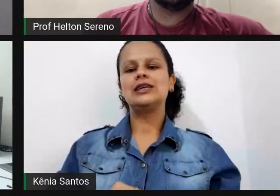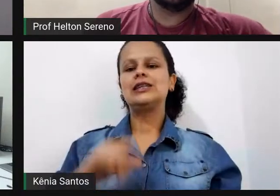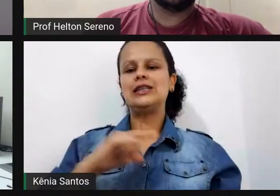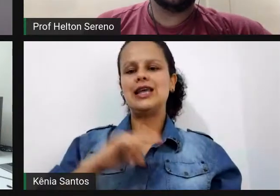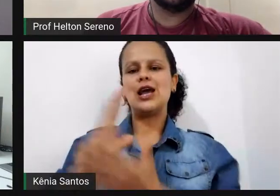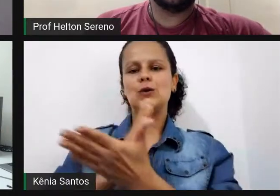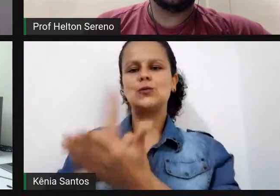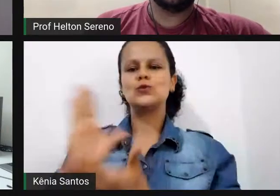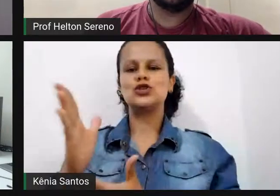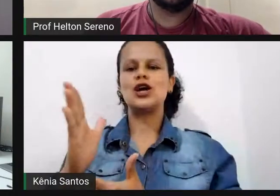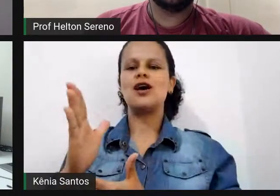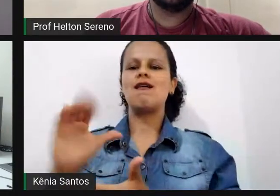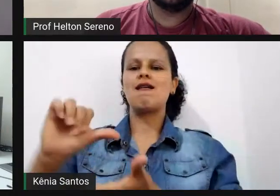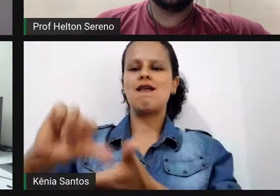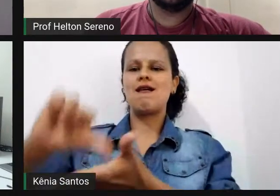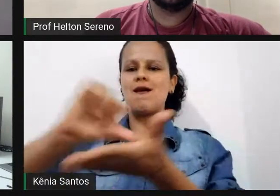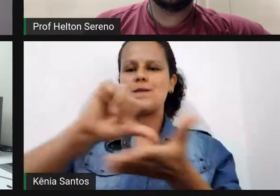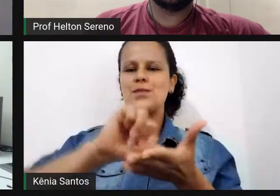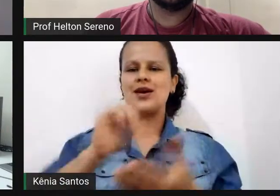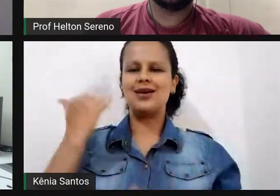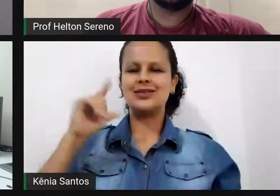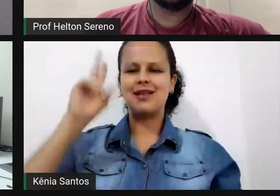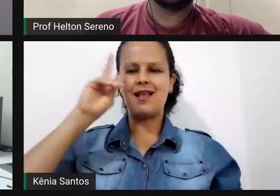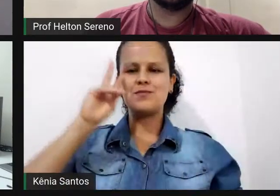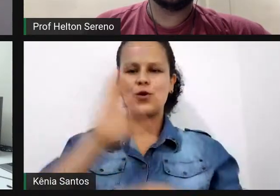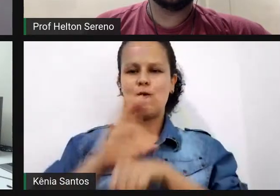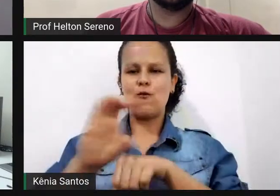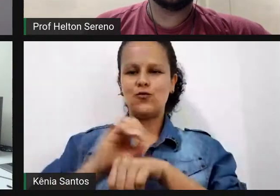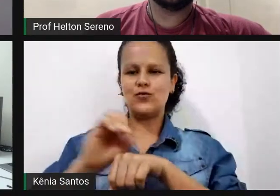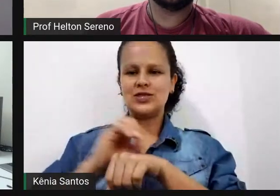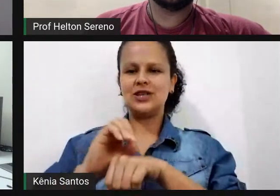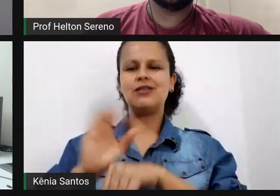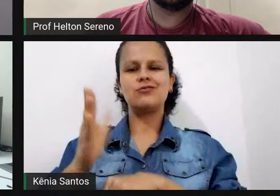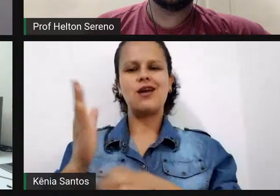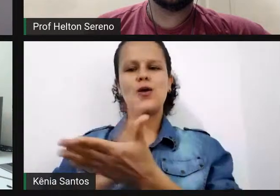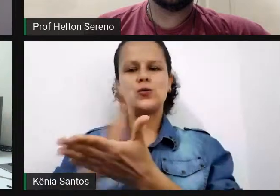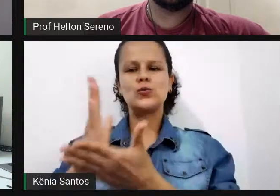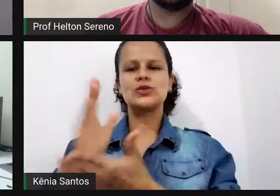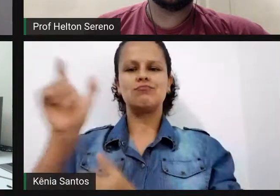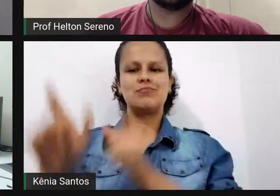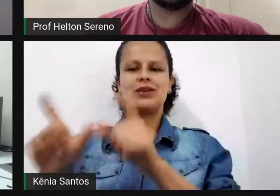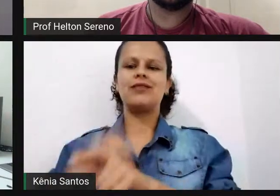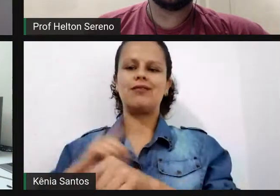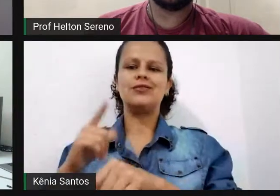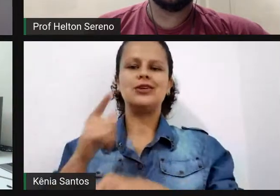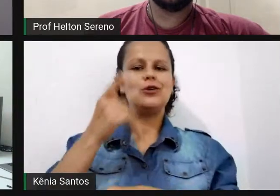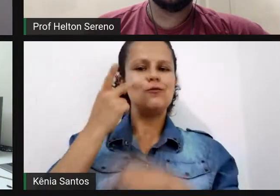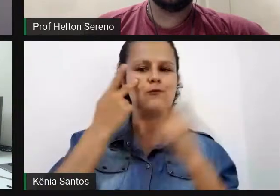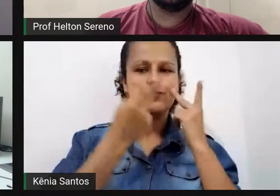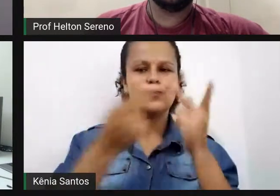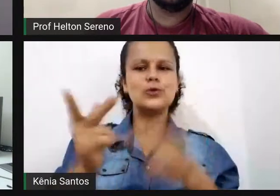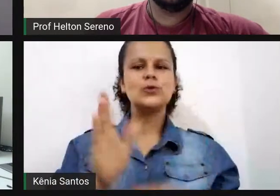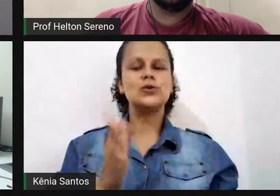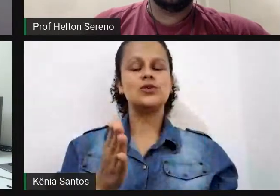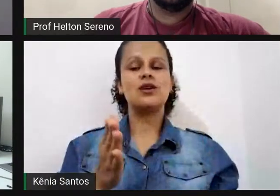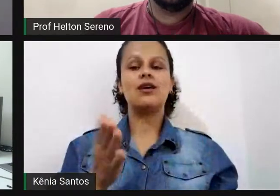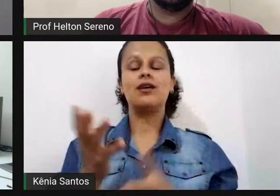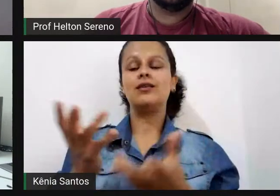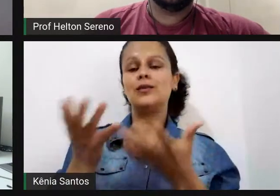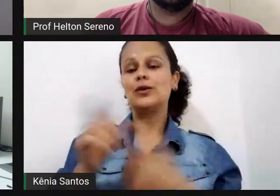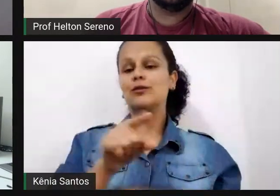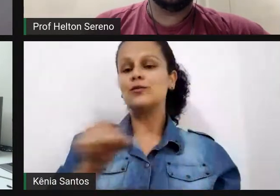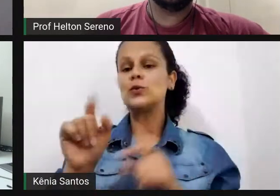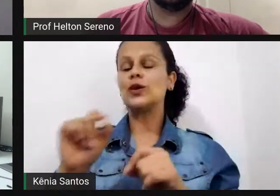nossos aqui, naquelas oficinas que eu falei anteriormente. E eu espero que vocês façam esse curso de coração aberto, né?